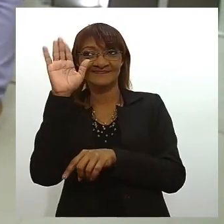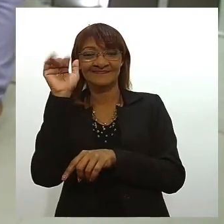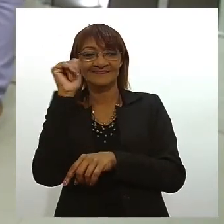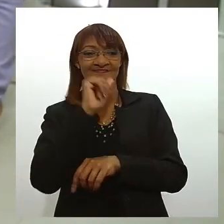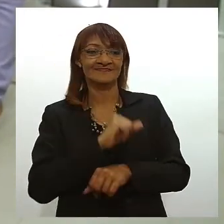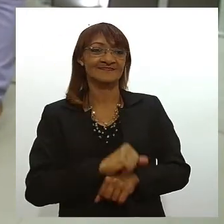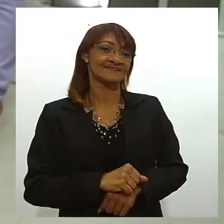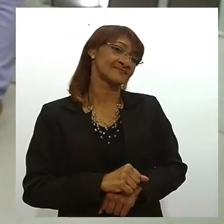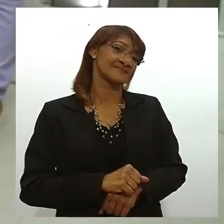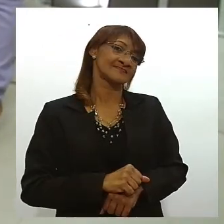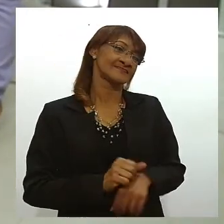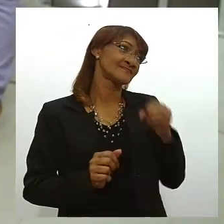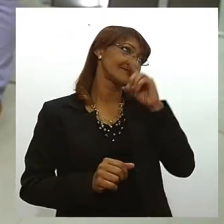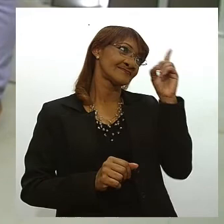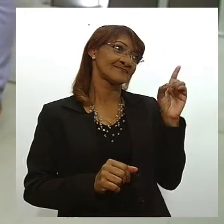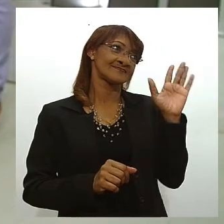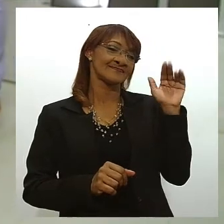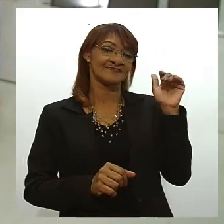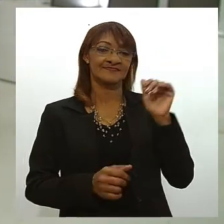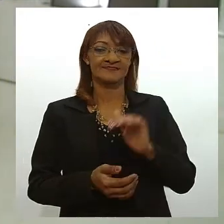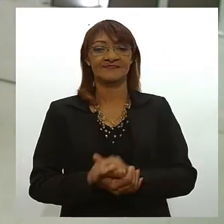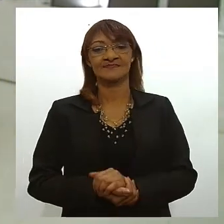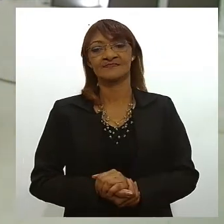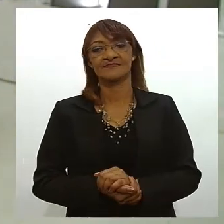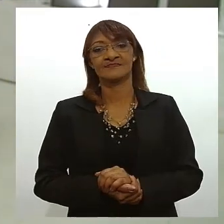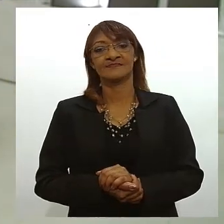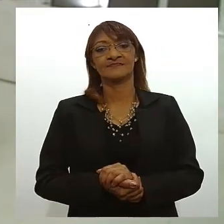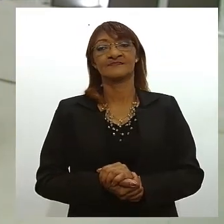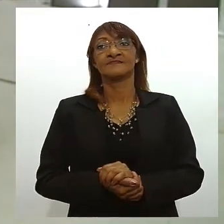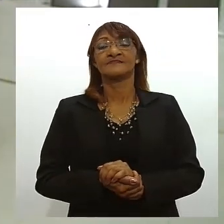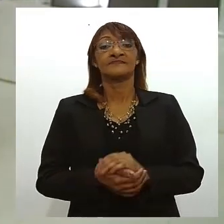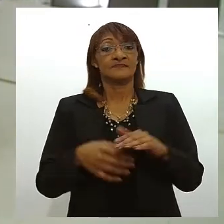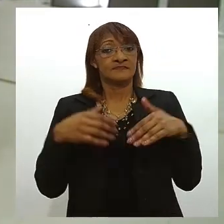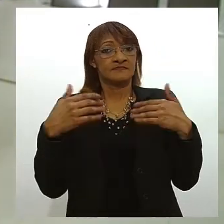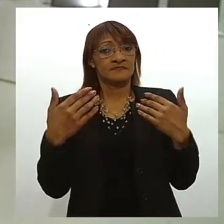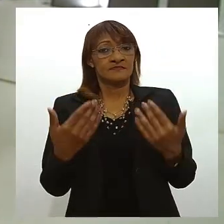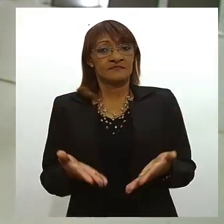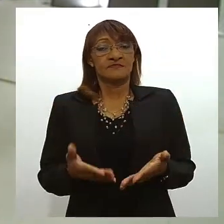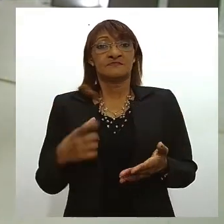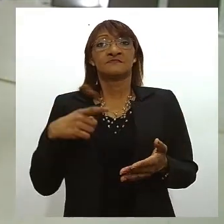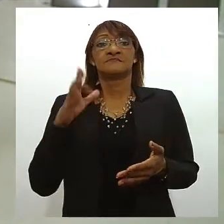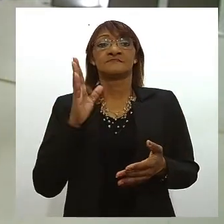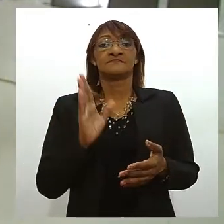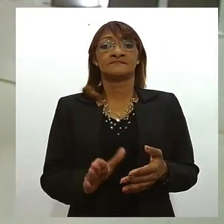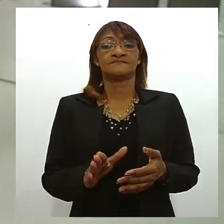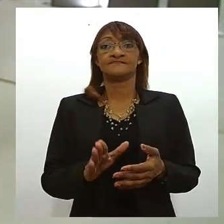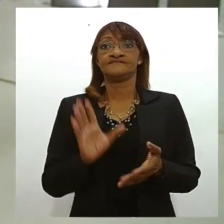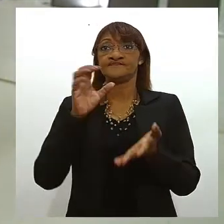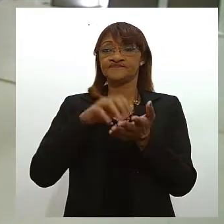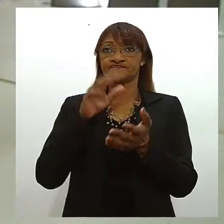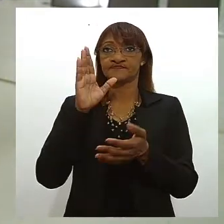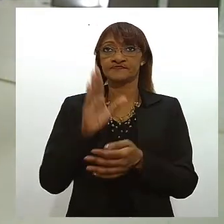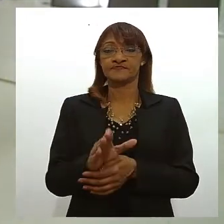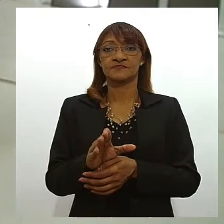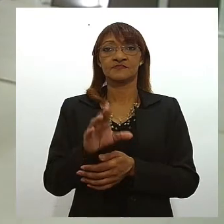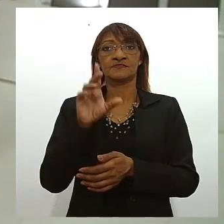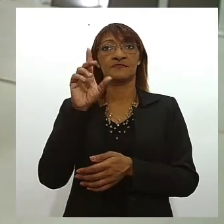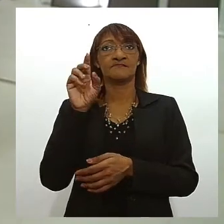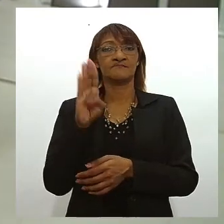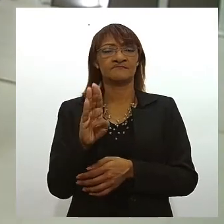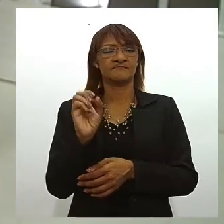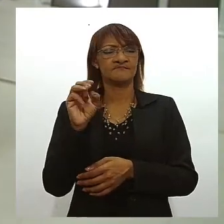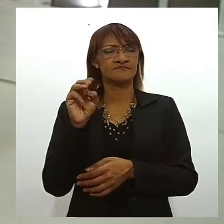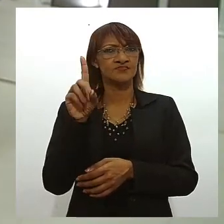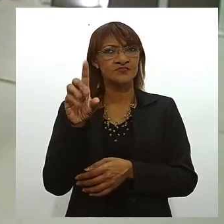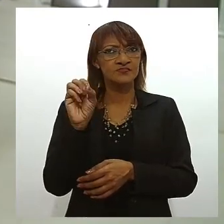bom dia até mais até e olha elaborado pela fundação Dom Cabral a partir de iniciativa da Lese